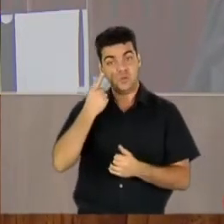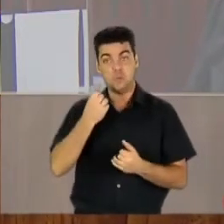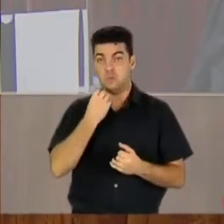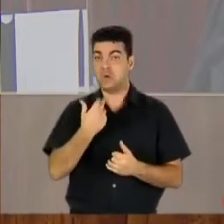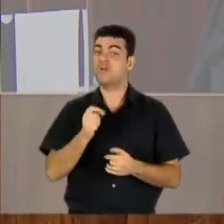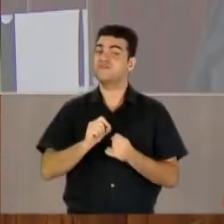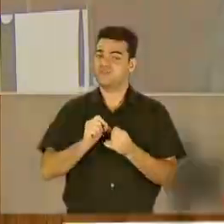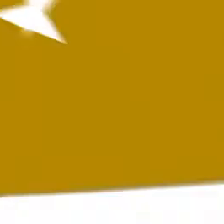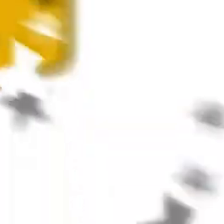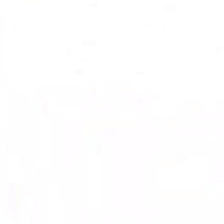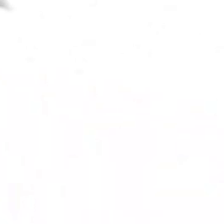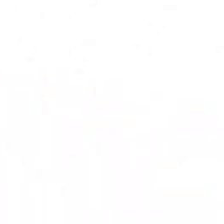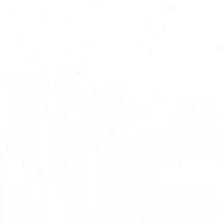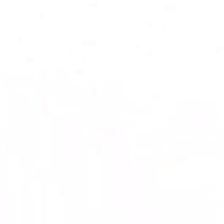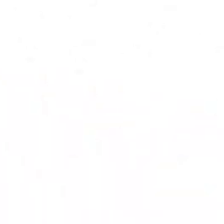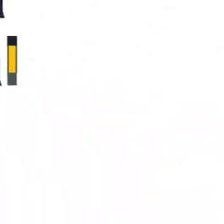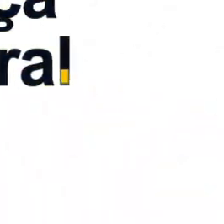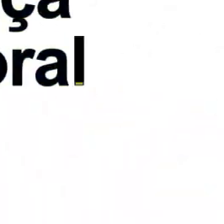das coisas que ele faz.